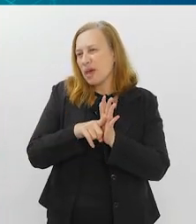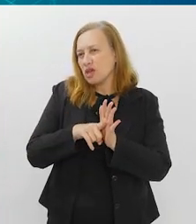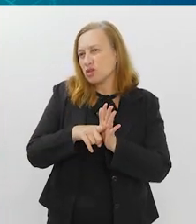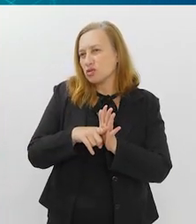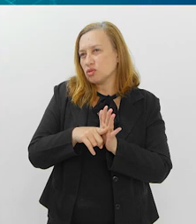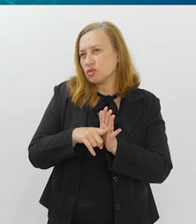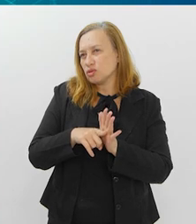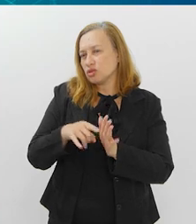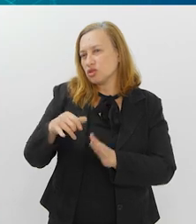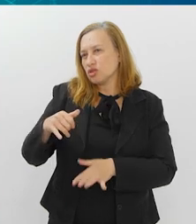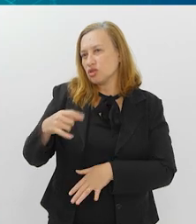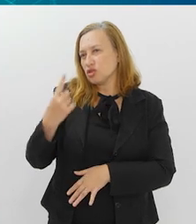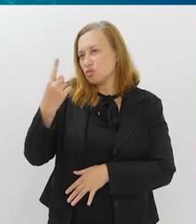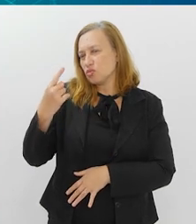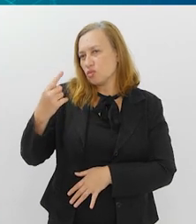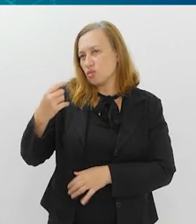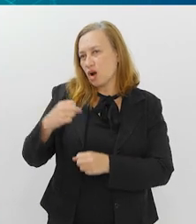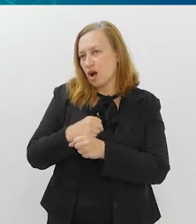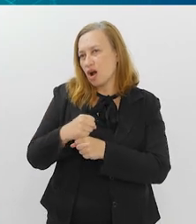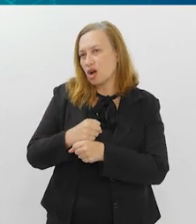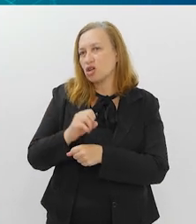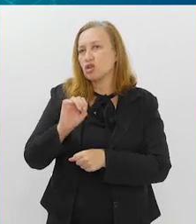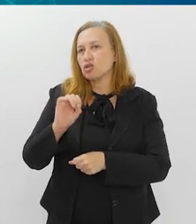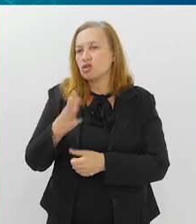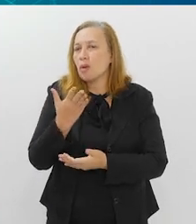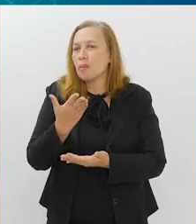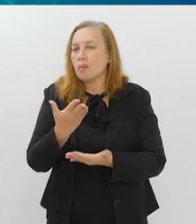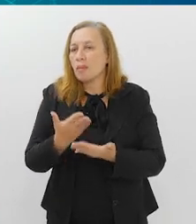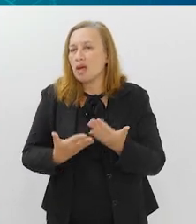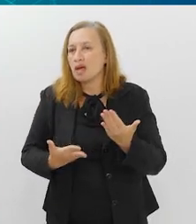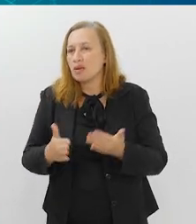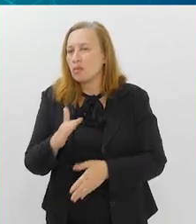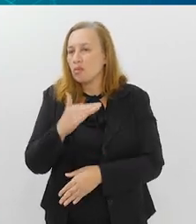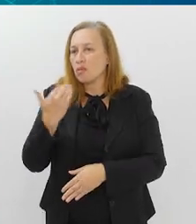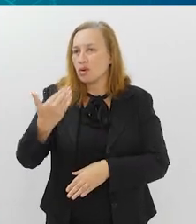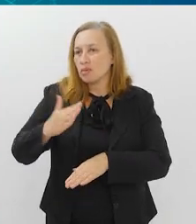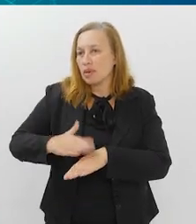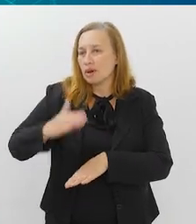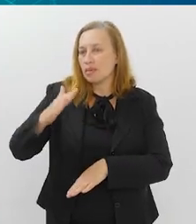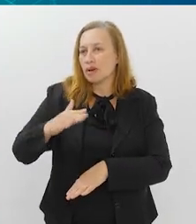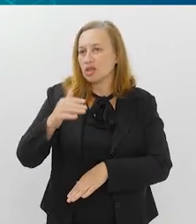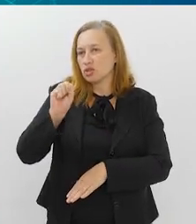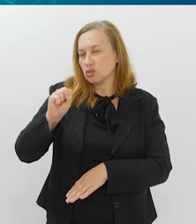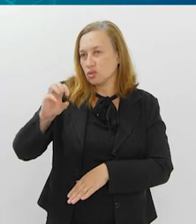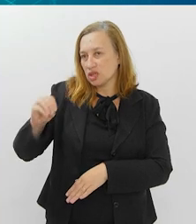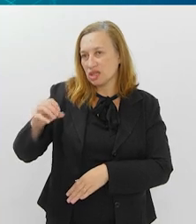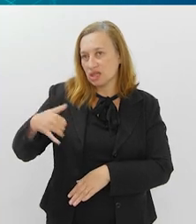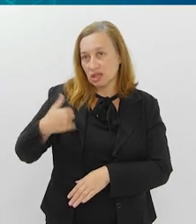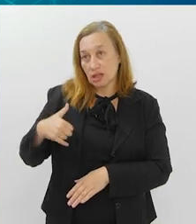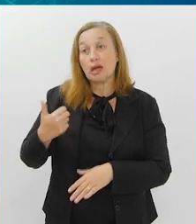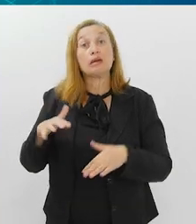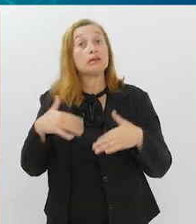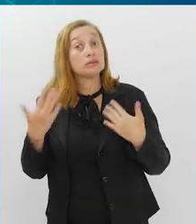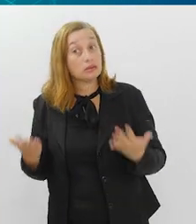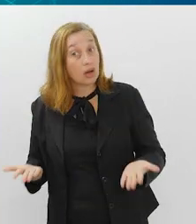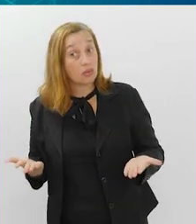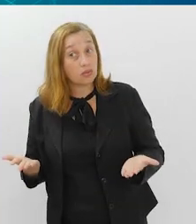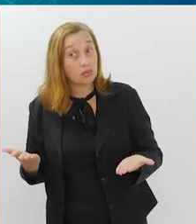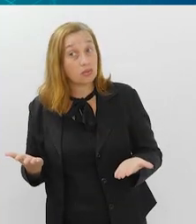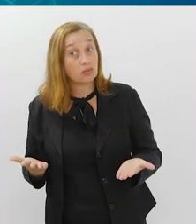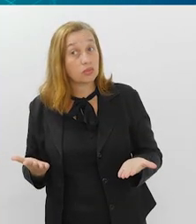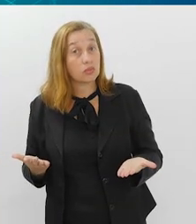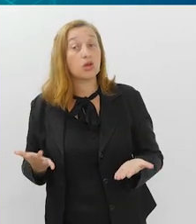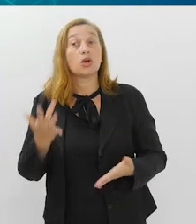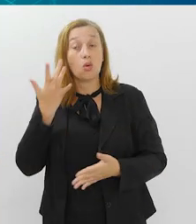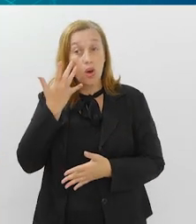só perdem em termos de número de mortes para os maiores de 80, então, eu